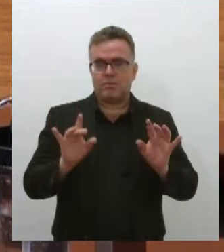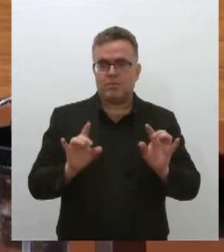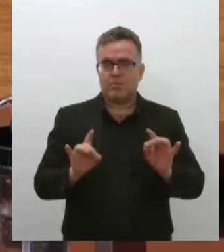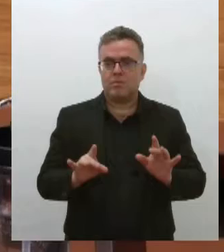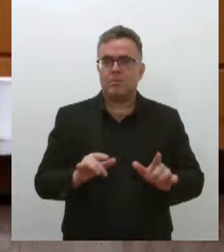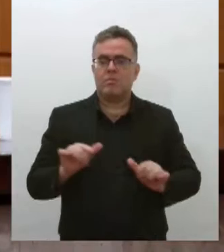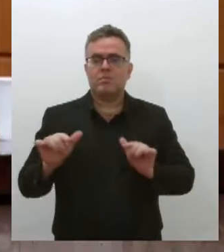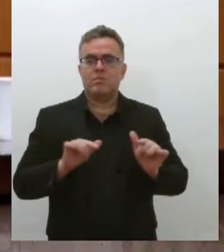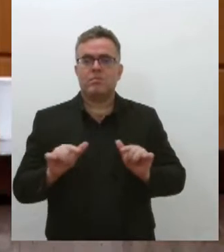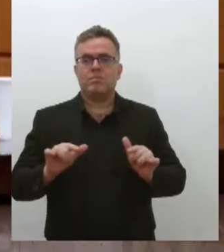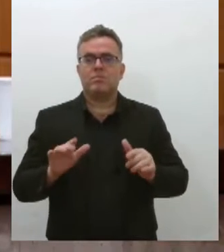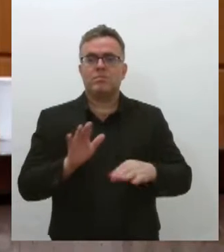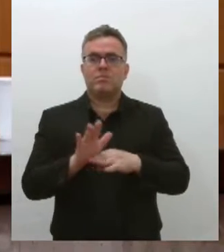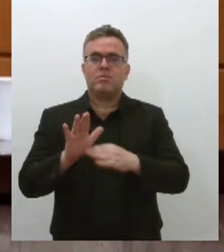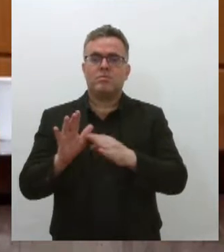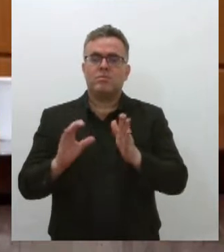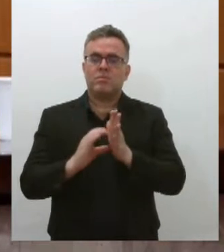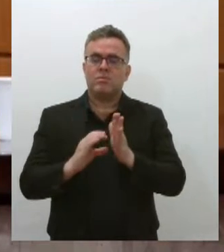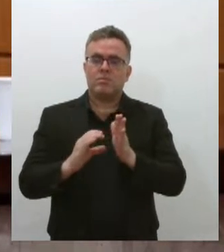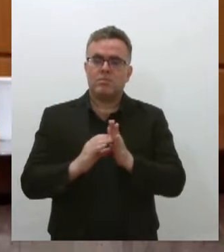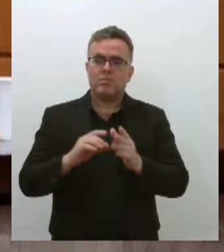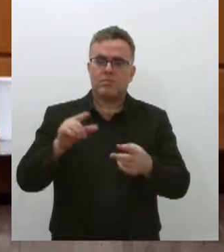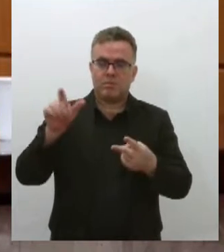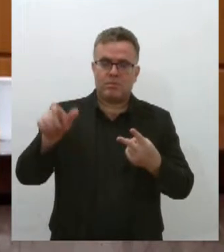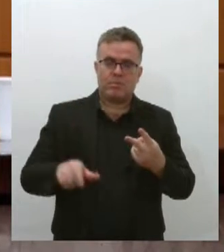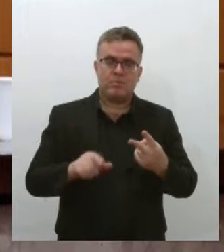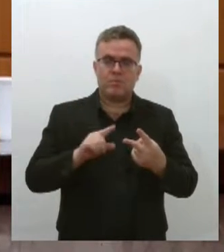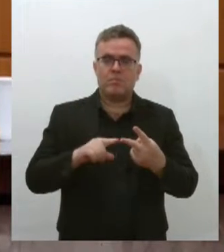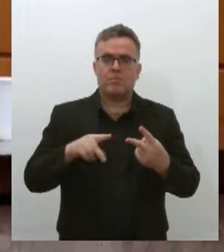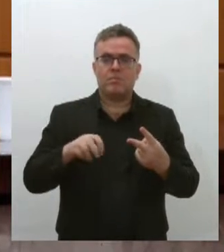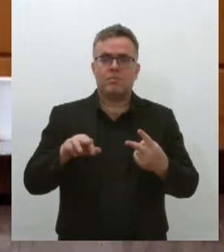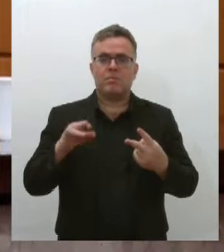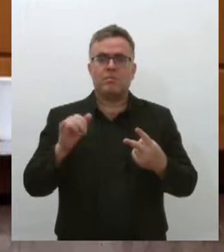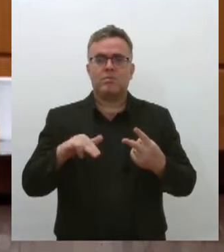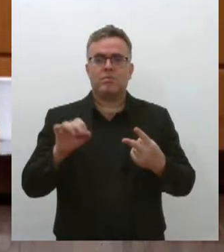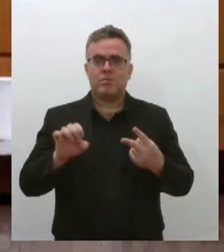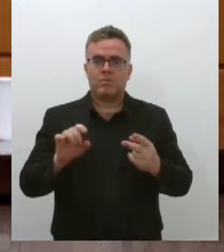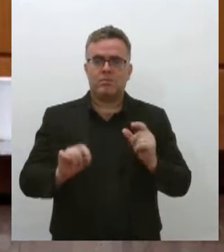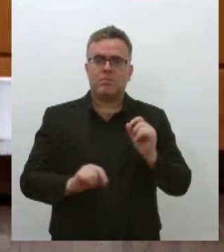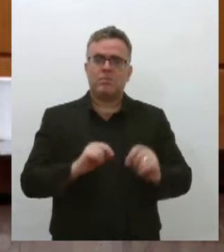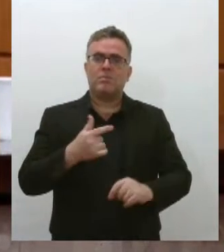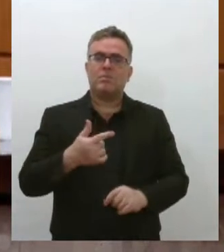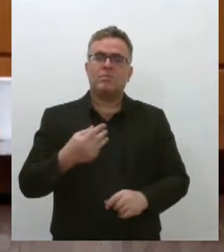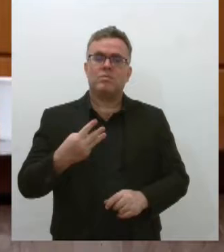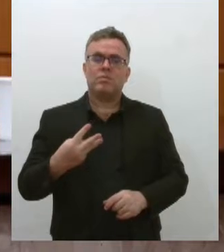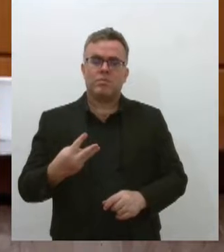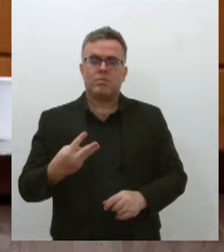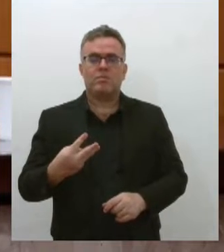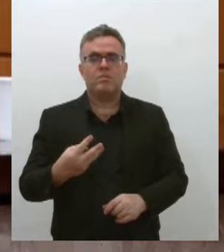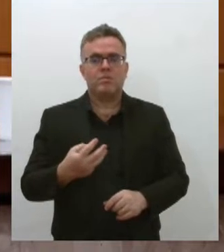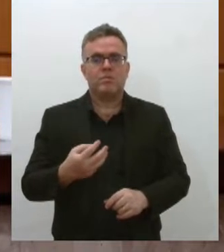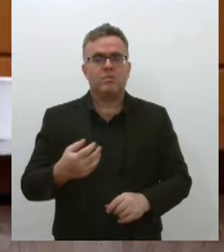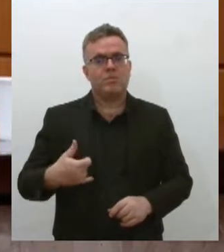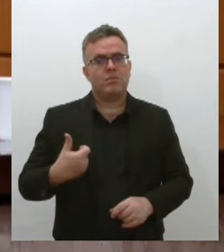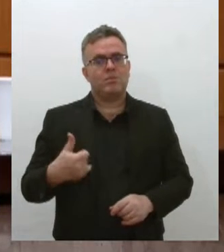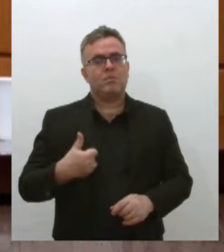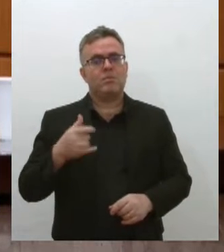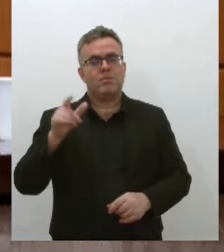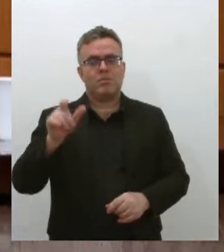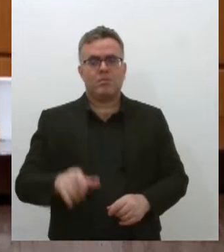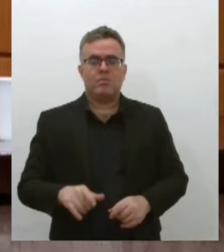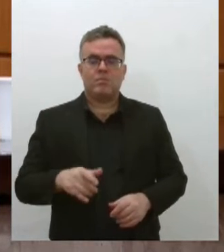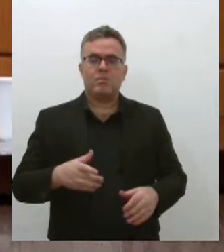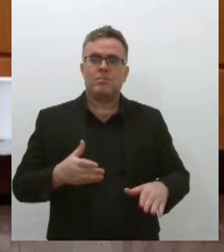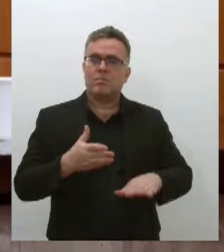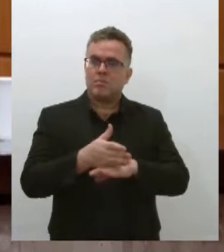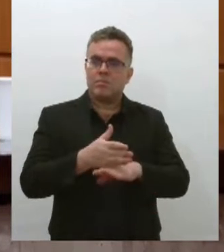comunitário. Já Mariana Amorim, aos 23 anos, se aventurou em um concurso para delegada de polícia.